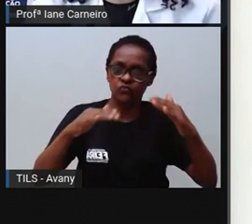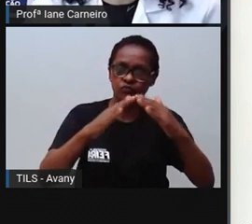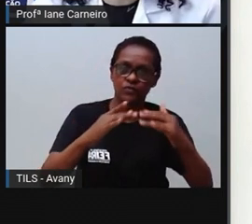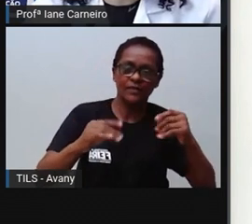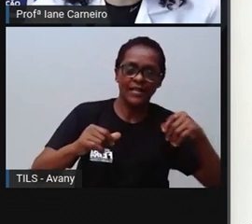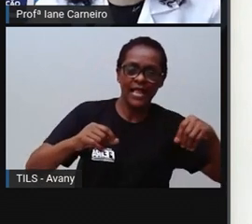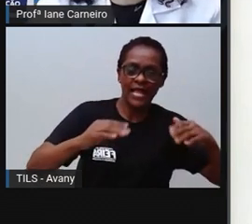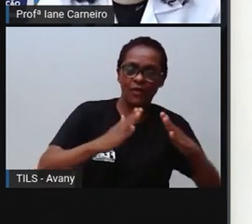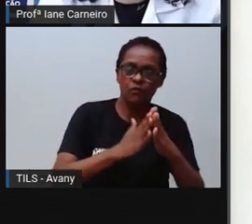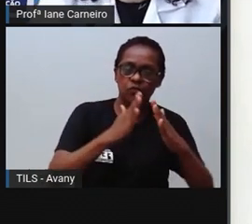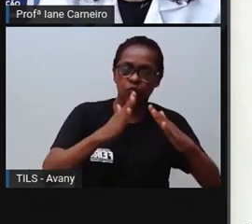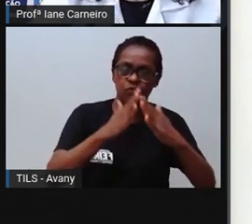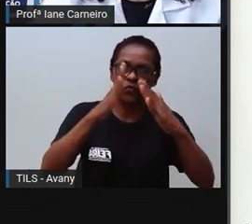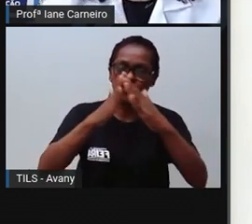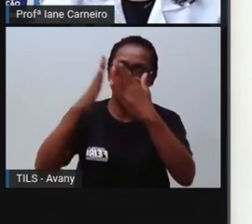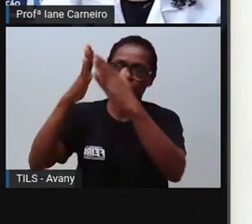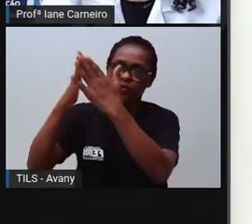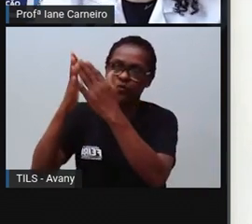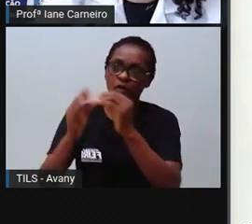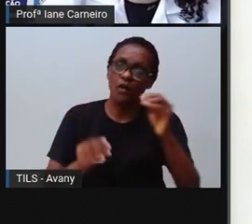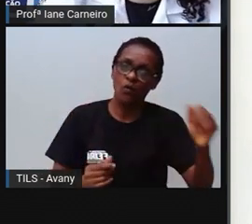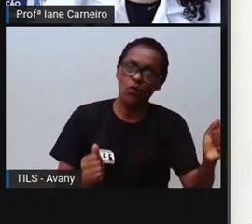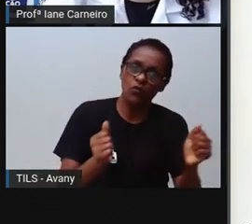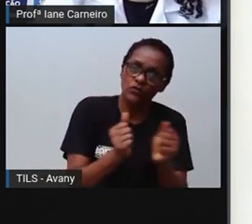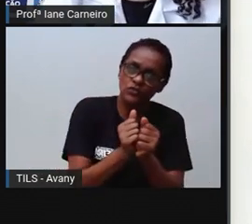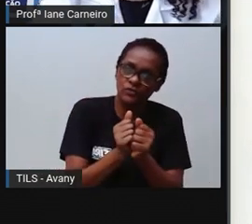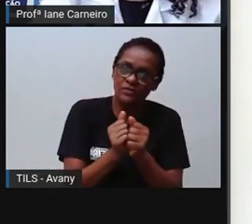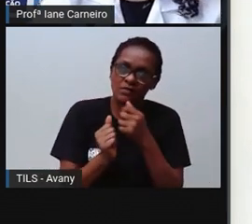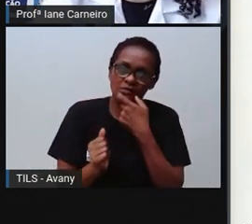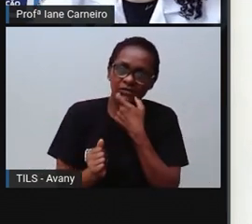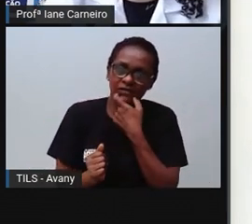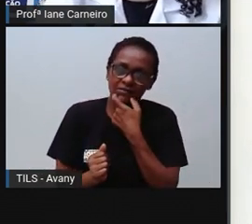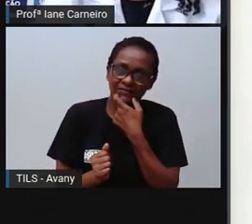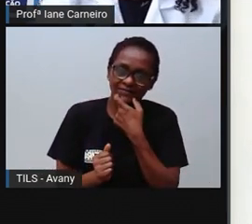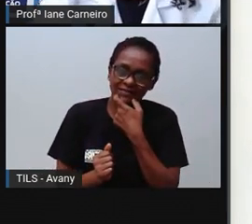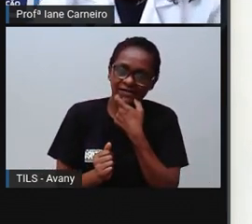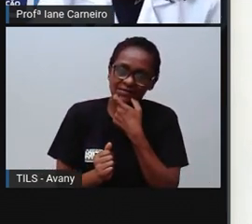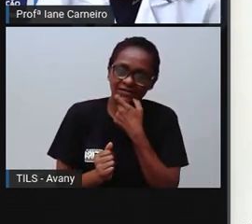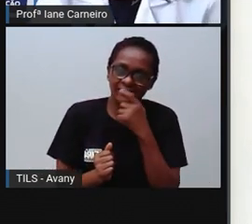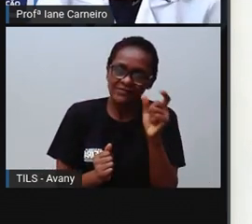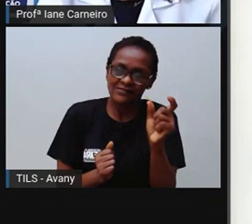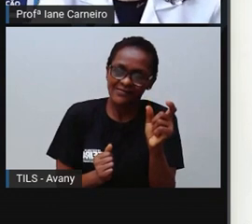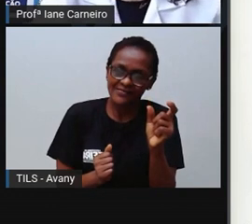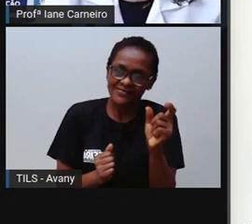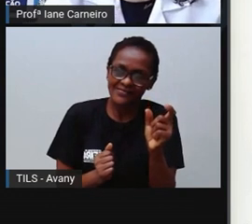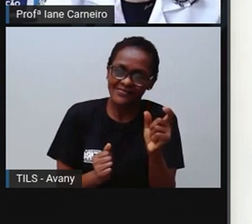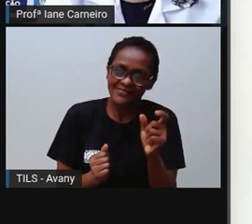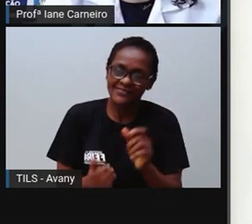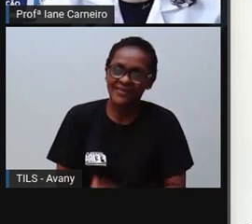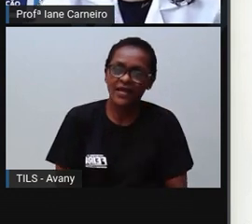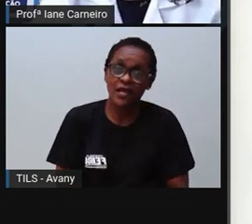torre de legos. Ou juntar os gelados nozes e uma cereja.